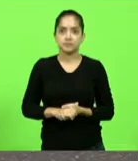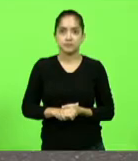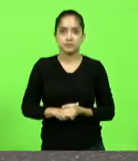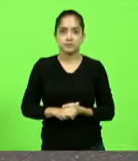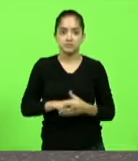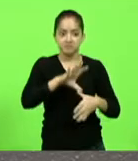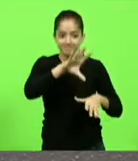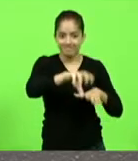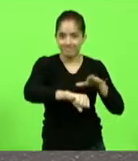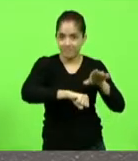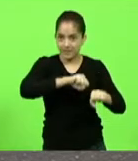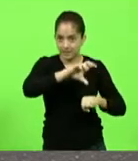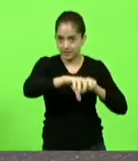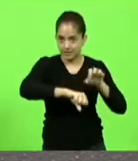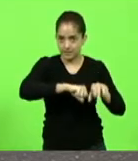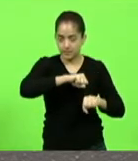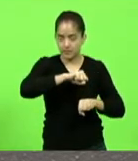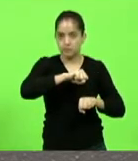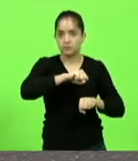apreensão